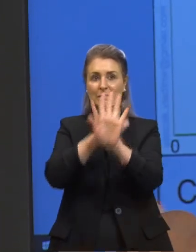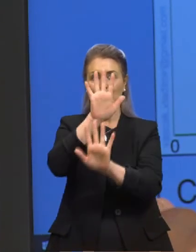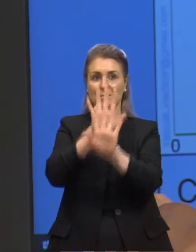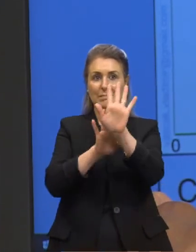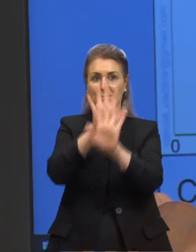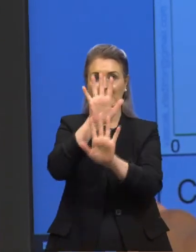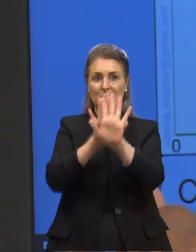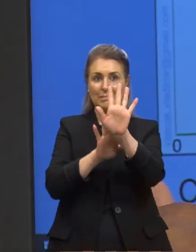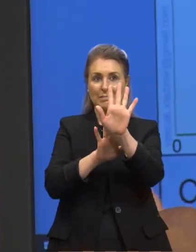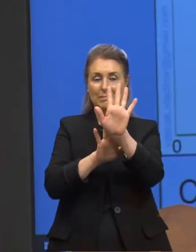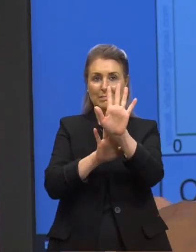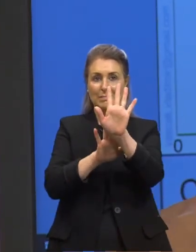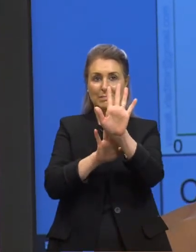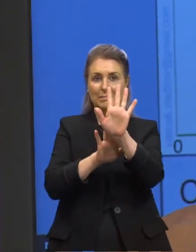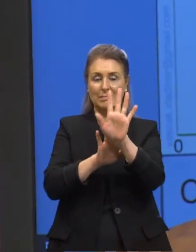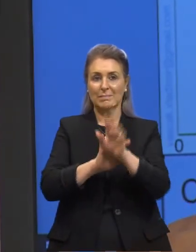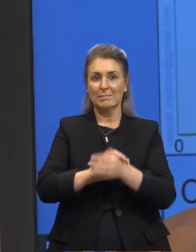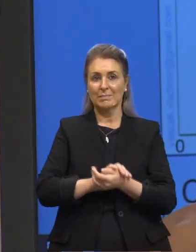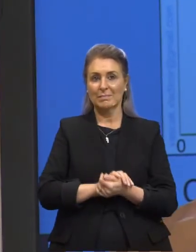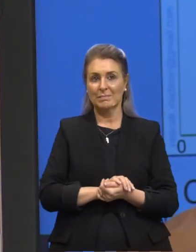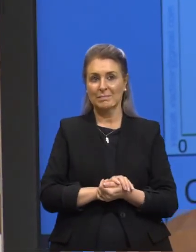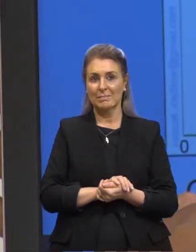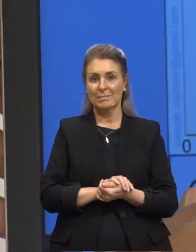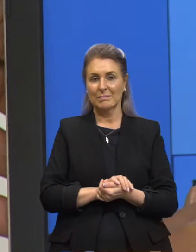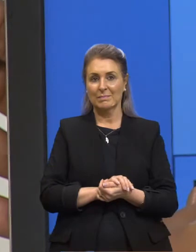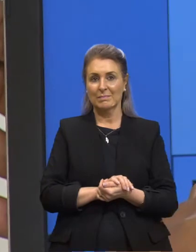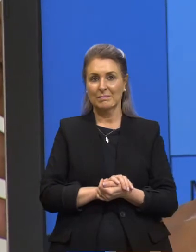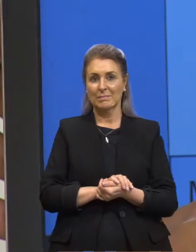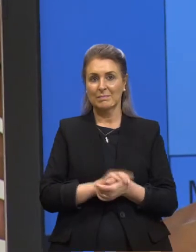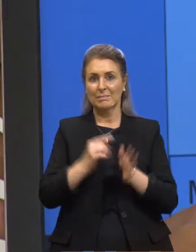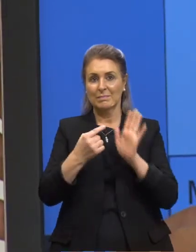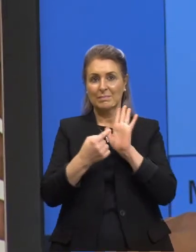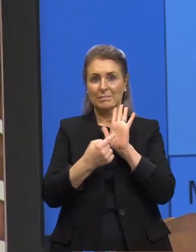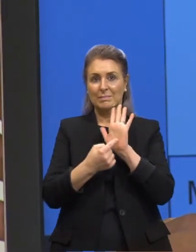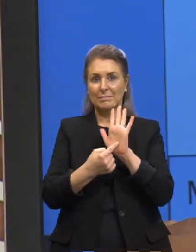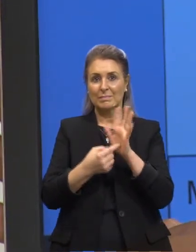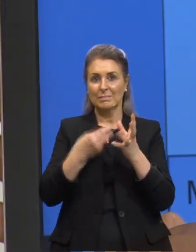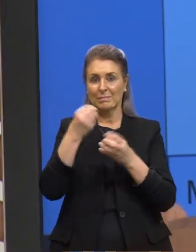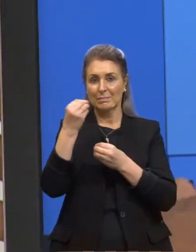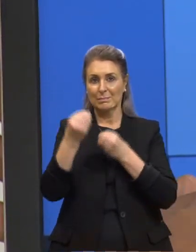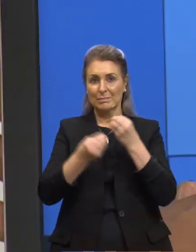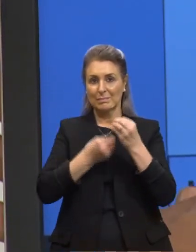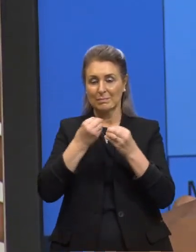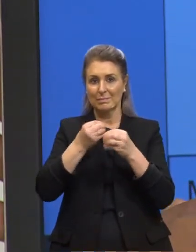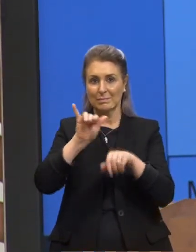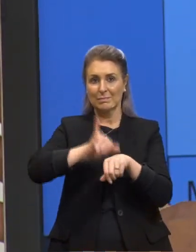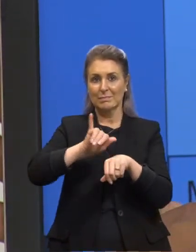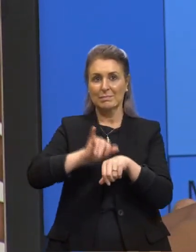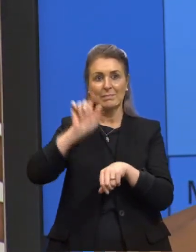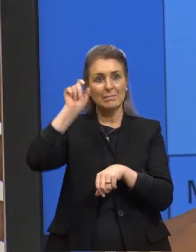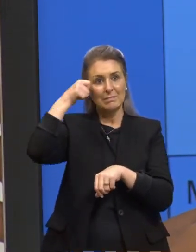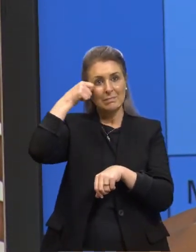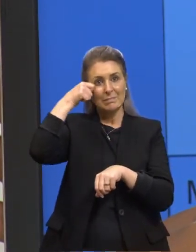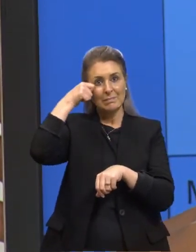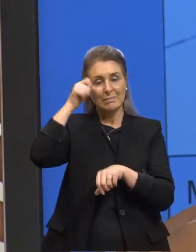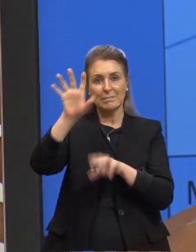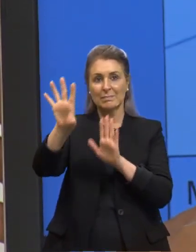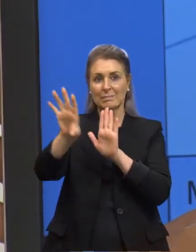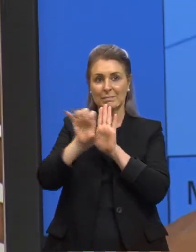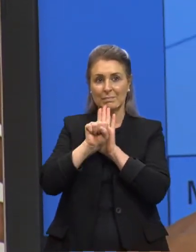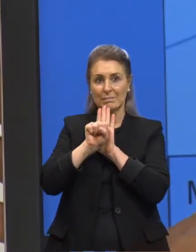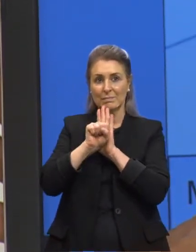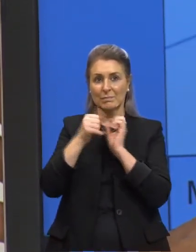né? Que é a lei errada, certo? Aqui mostrar como é que funcionaria um corpo negro absorvendo